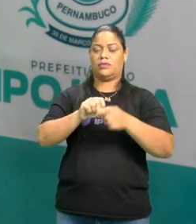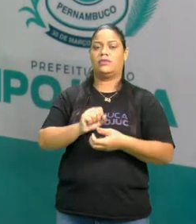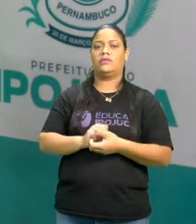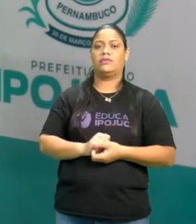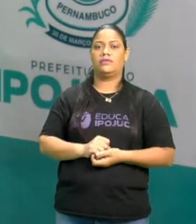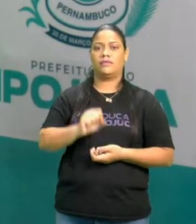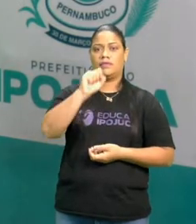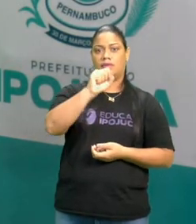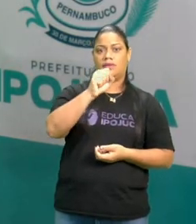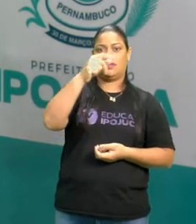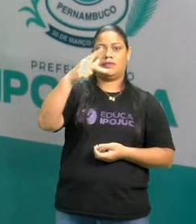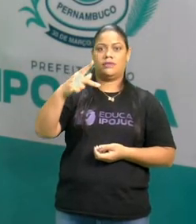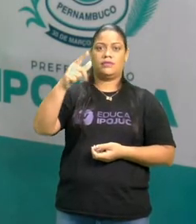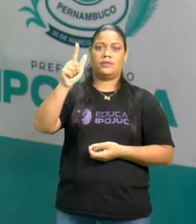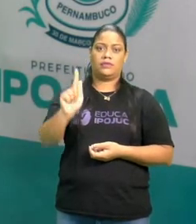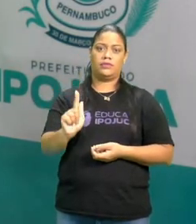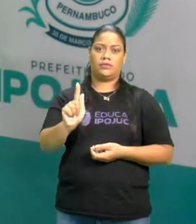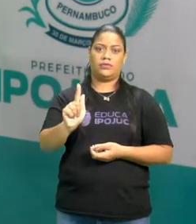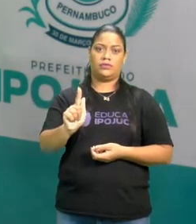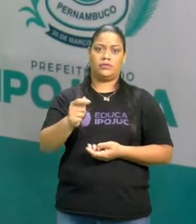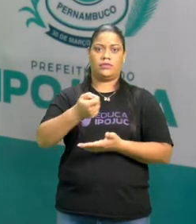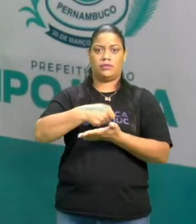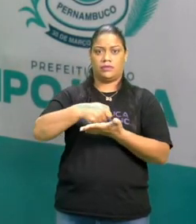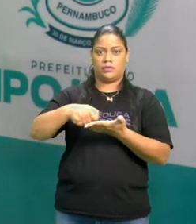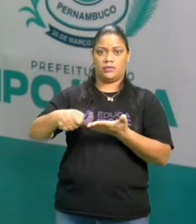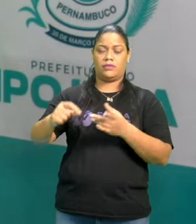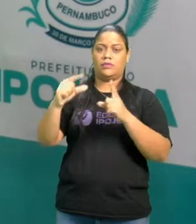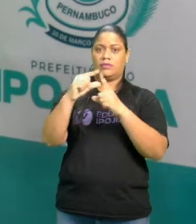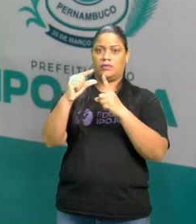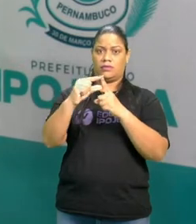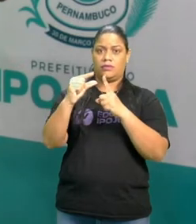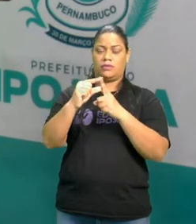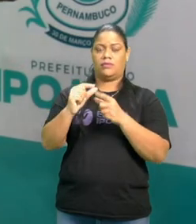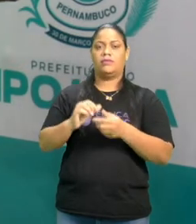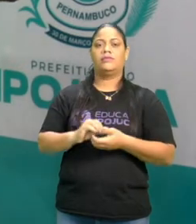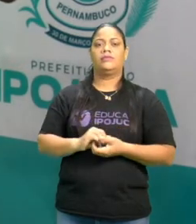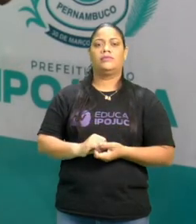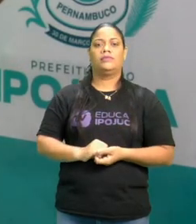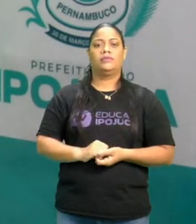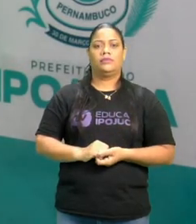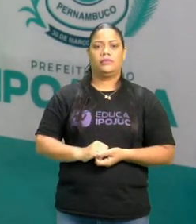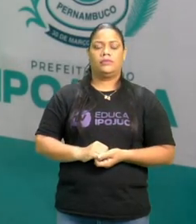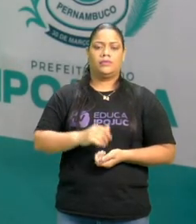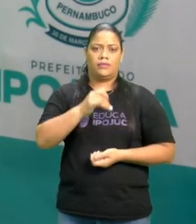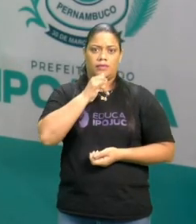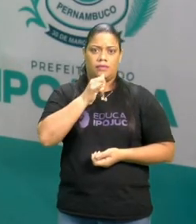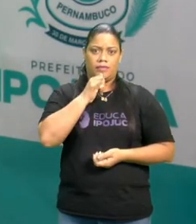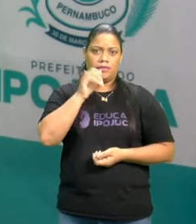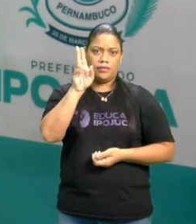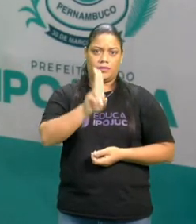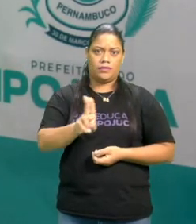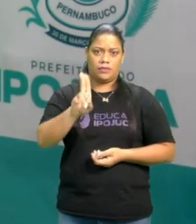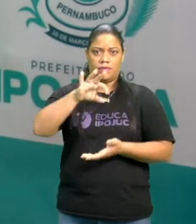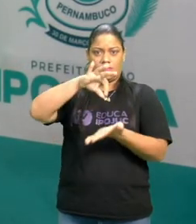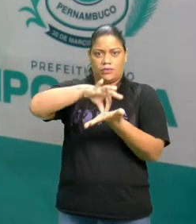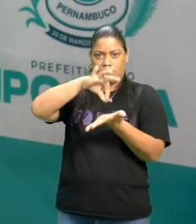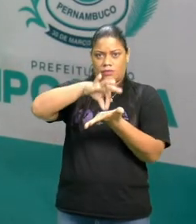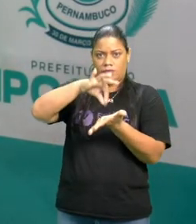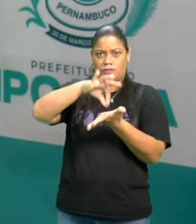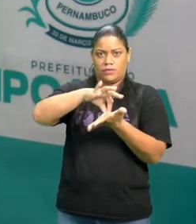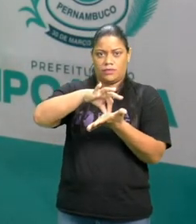o SPG, dentro da escrita de cada palavra. Contudo, um exemplo de uso do GPS,